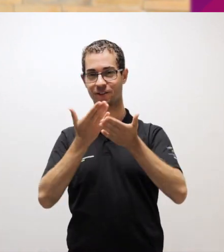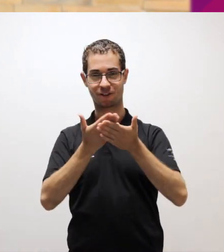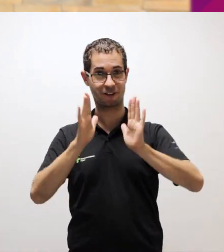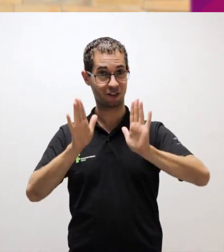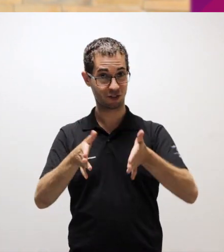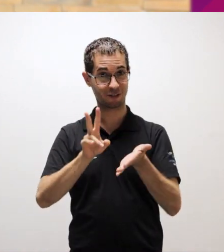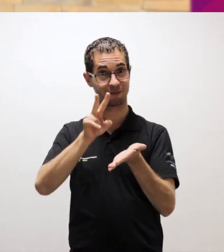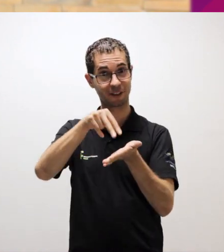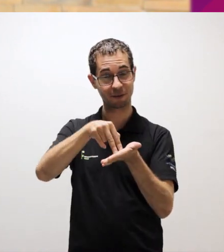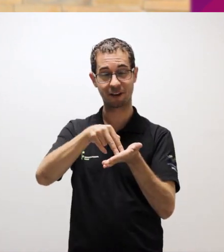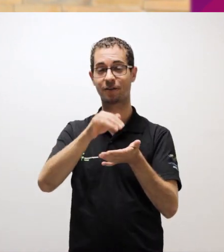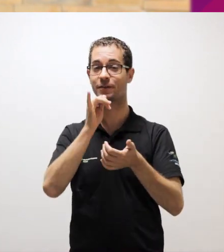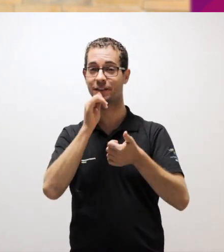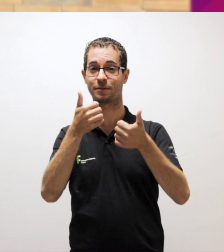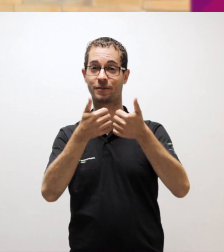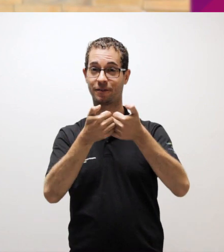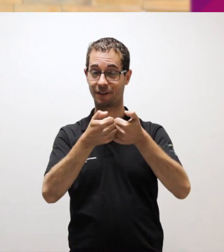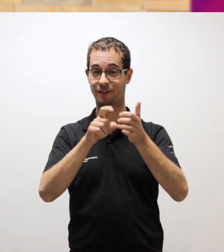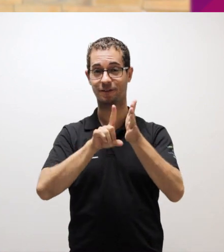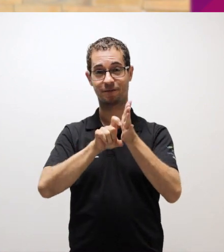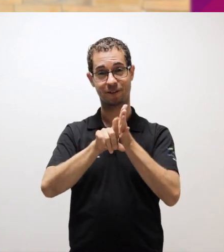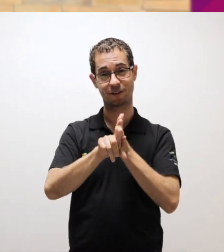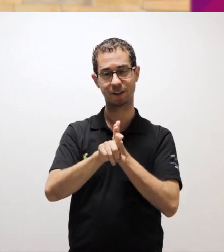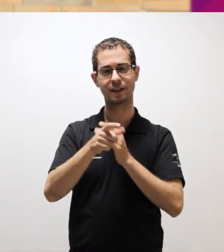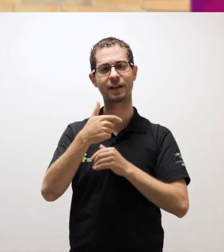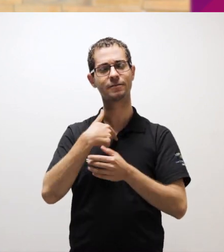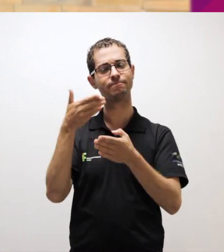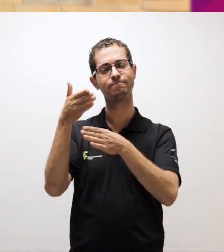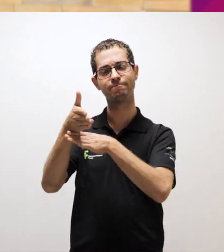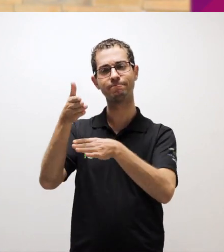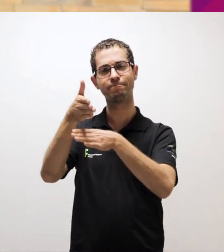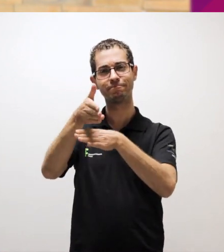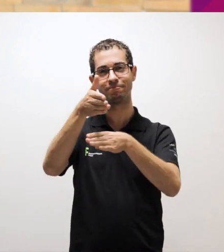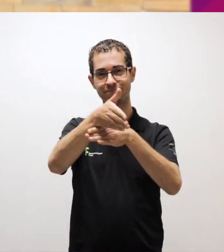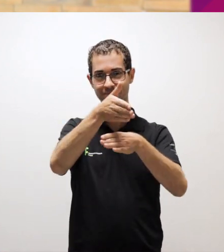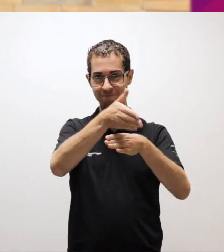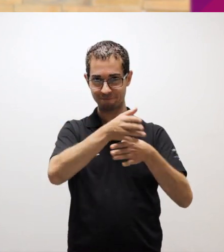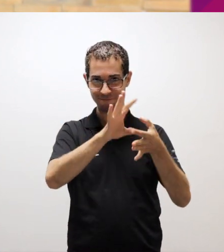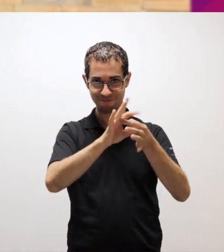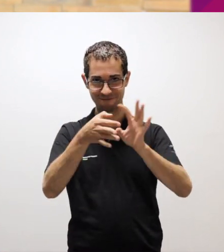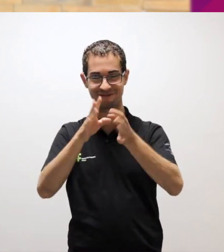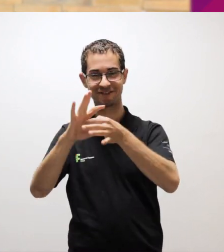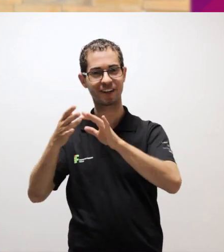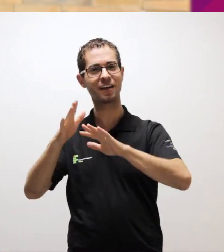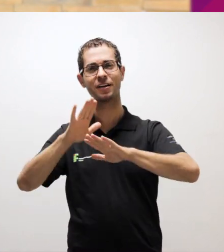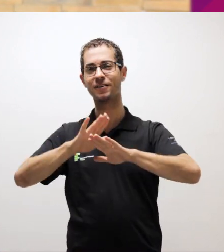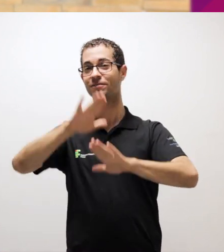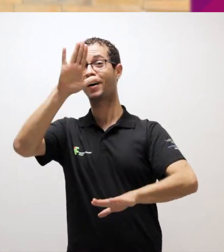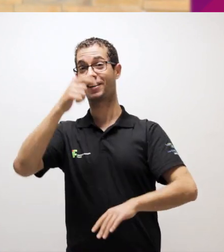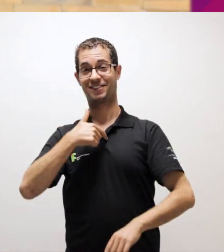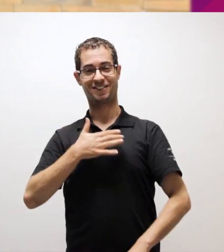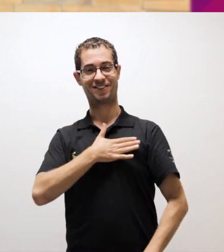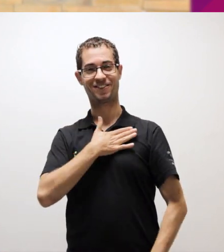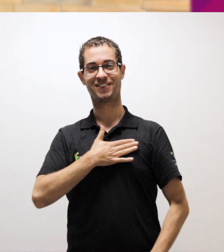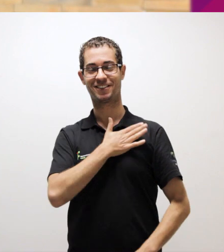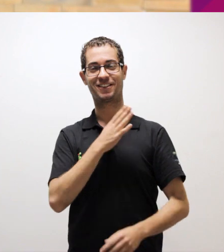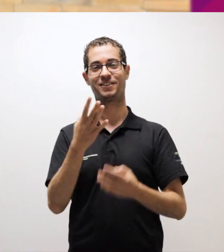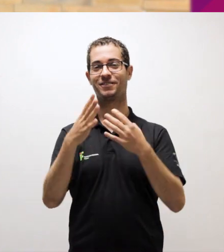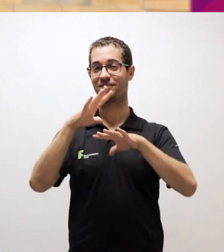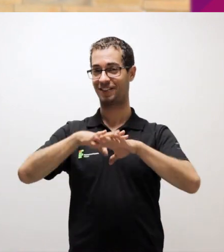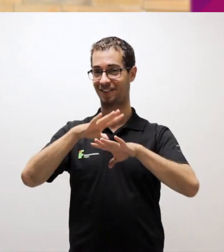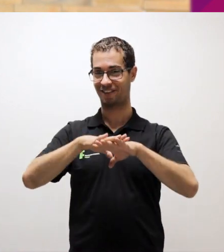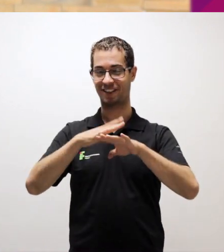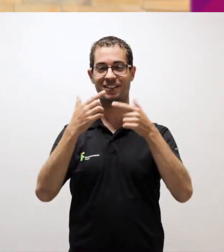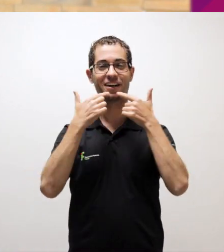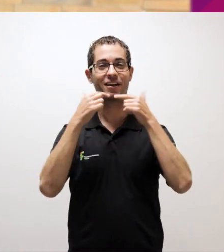participava, como a de Física, de Biologia. E daí eu fui participando. E daí, as que eu mais gostei mesmo foram as de Matemática e